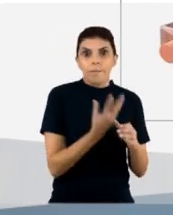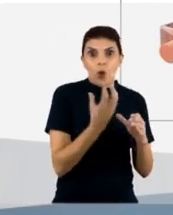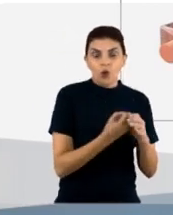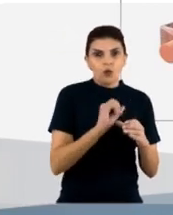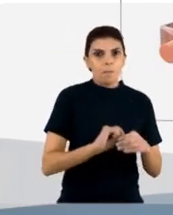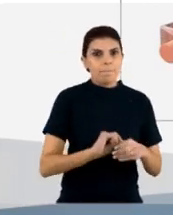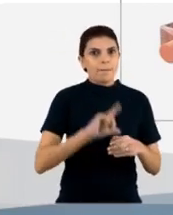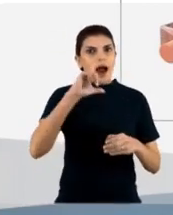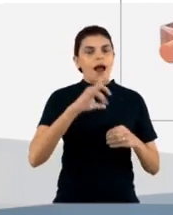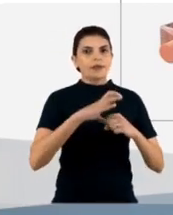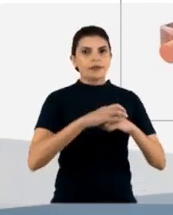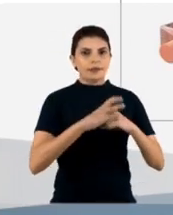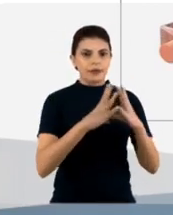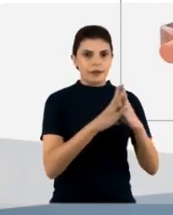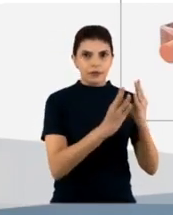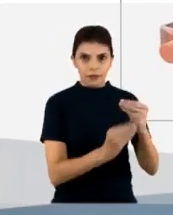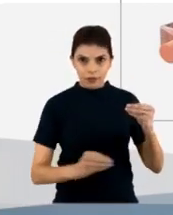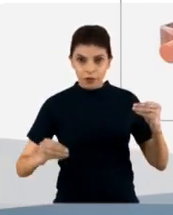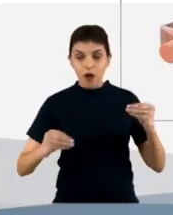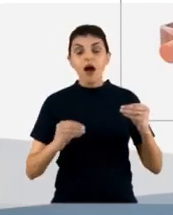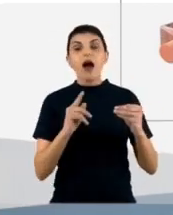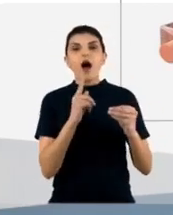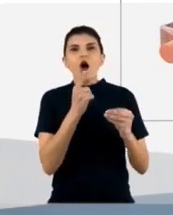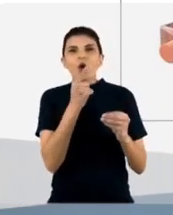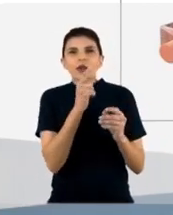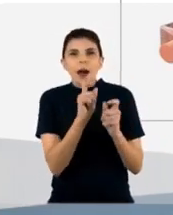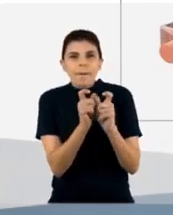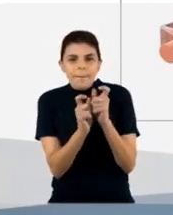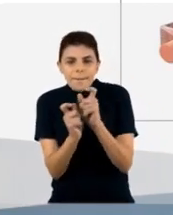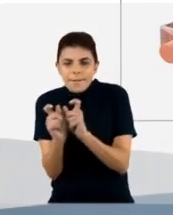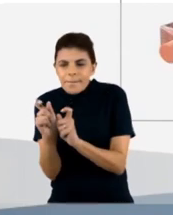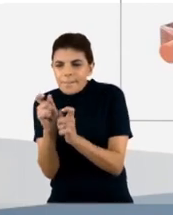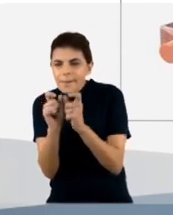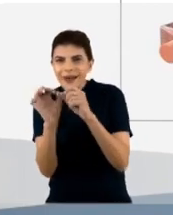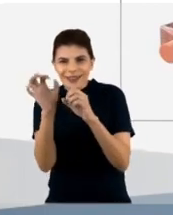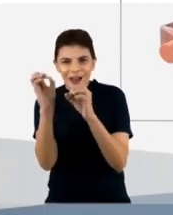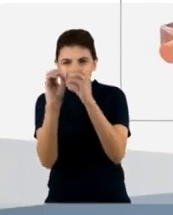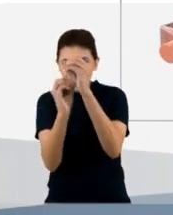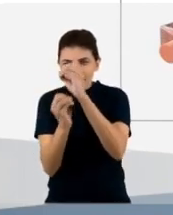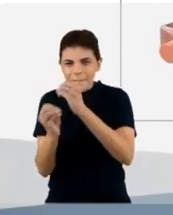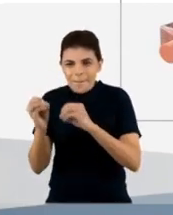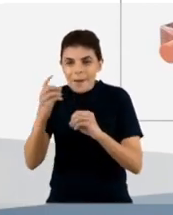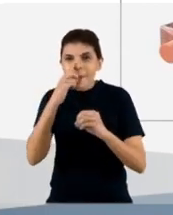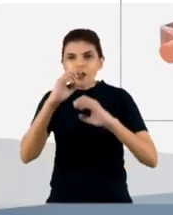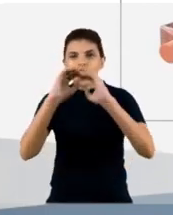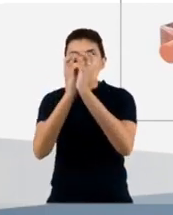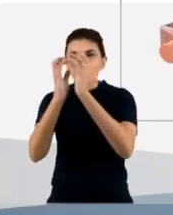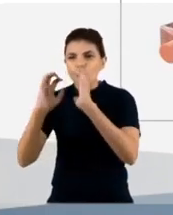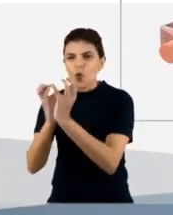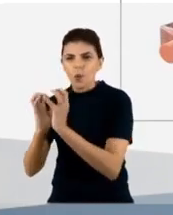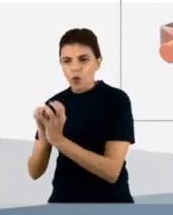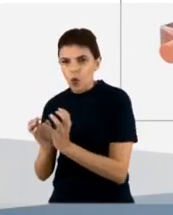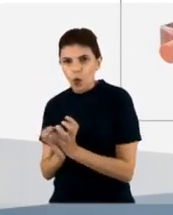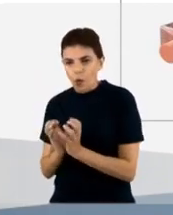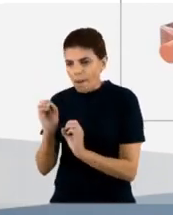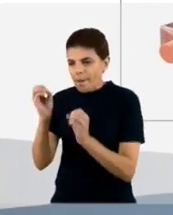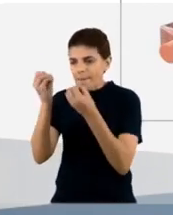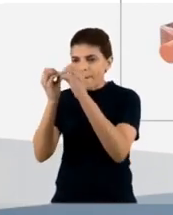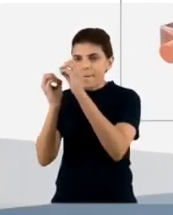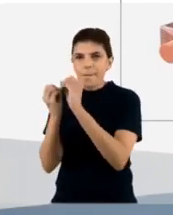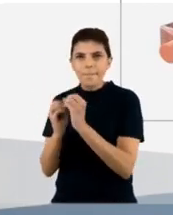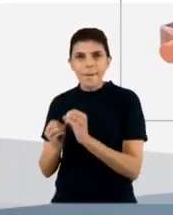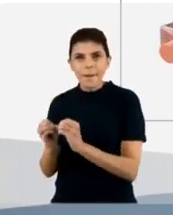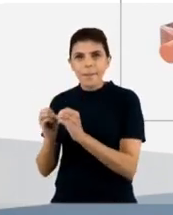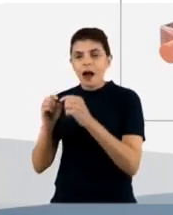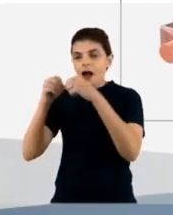anticorpos nesses pocinhos. E, a partir disso, então, nós vamos pescando essas colônias e expandindo na etapa